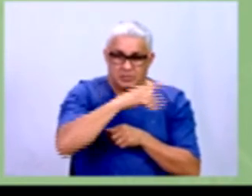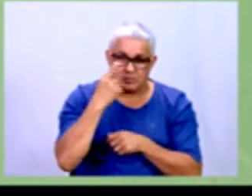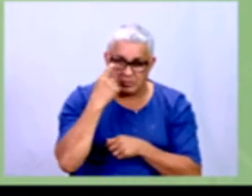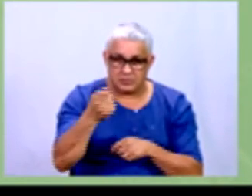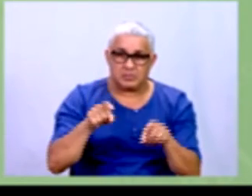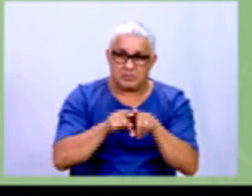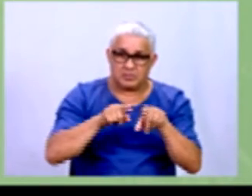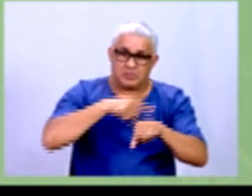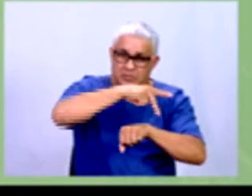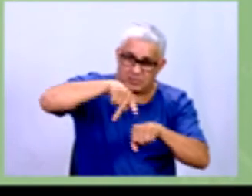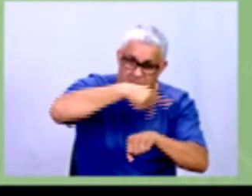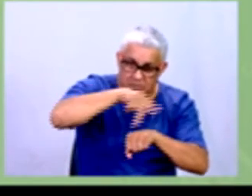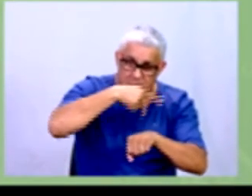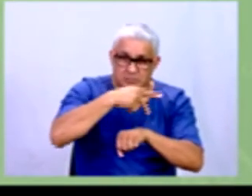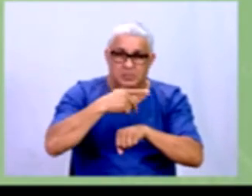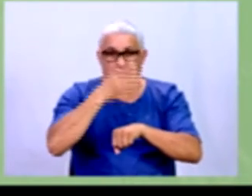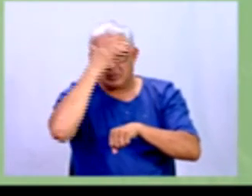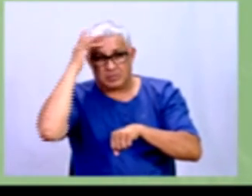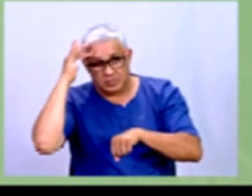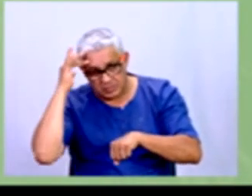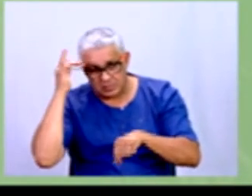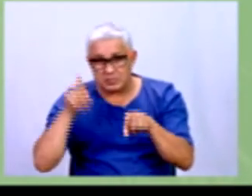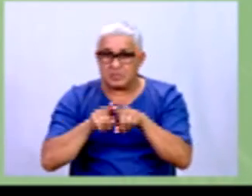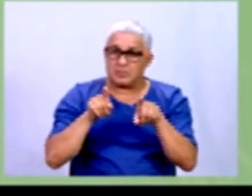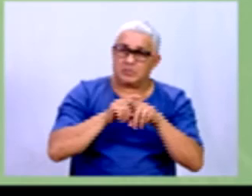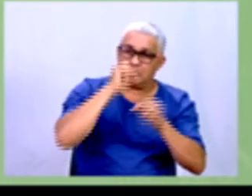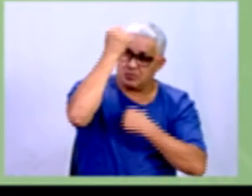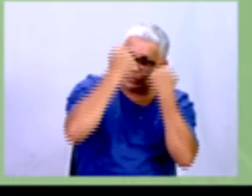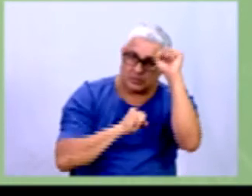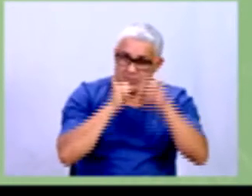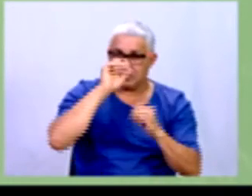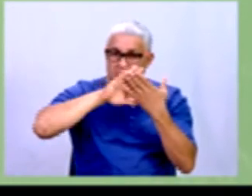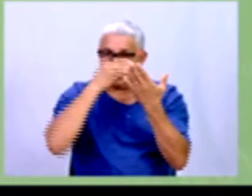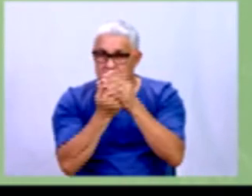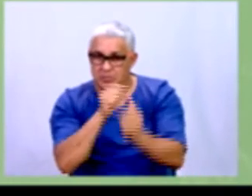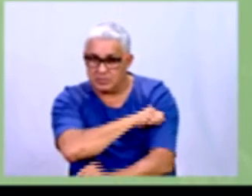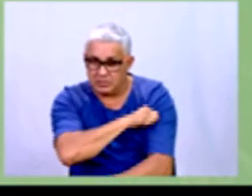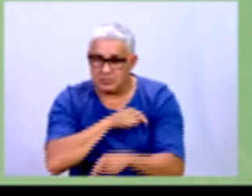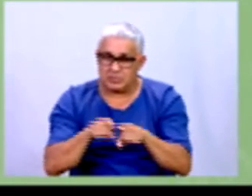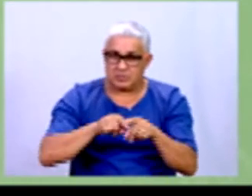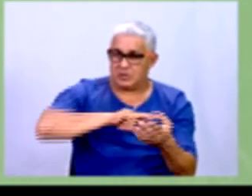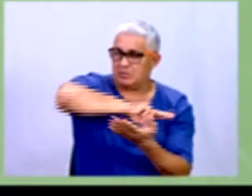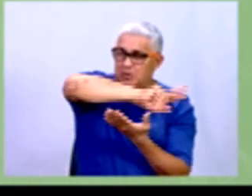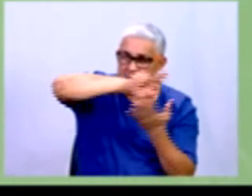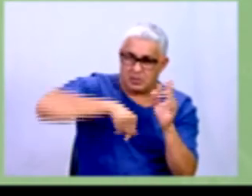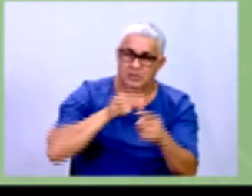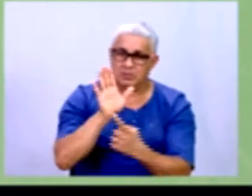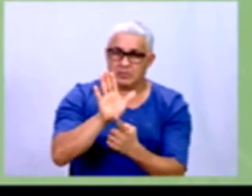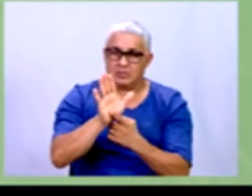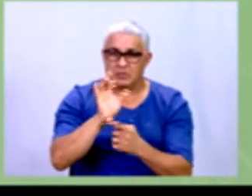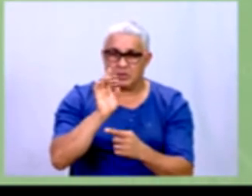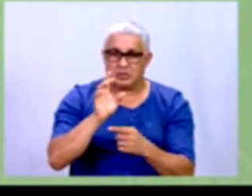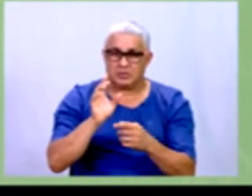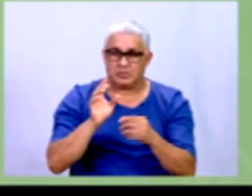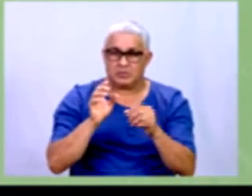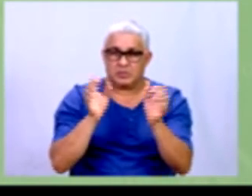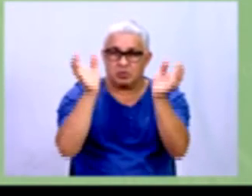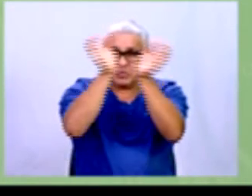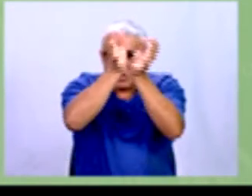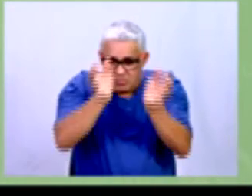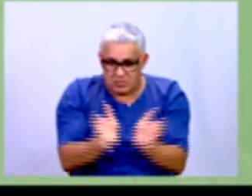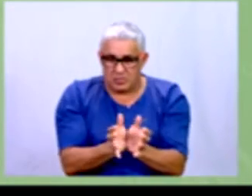Habitantes de um país, alunos de uma escola, produção de uma fábrica, entre outros. E a amostra consiste no subgrupo de uma